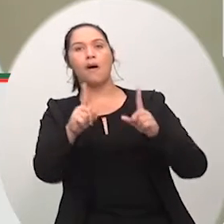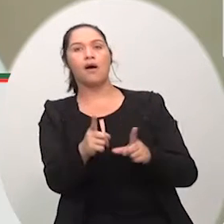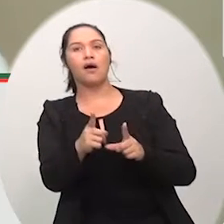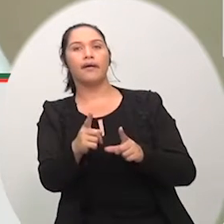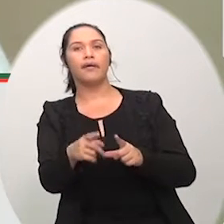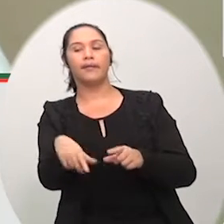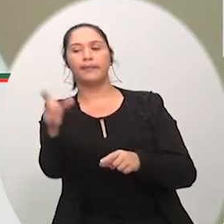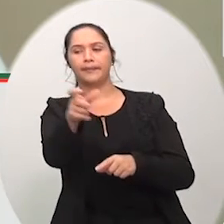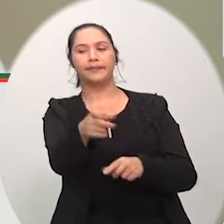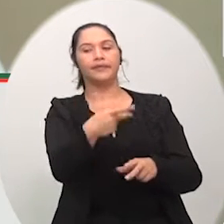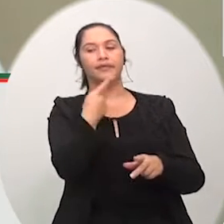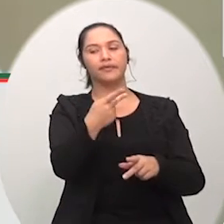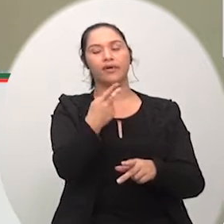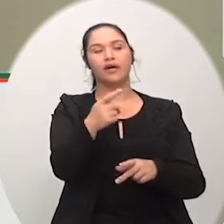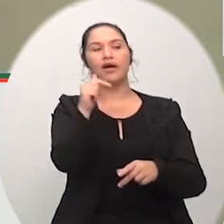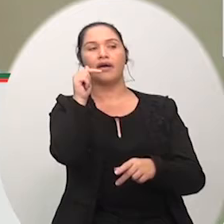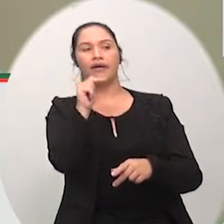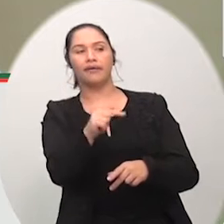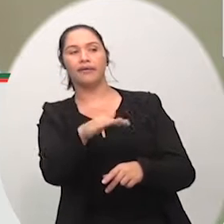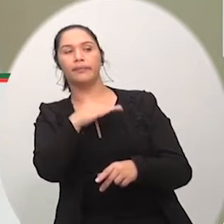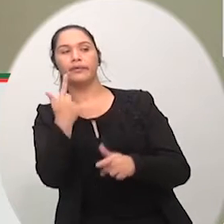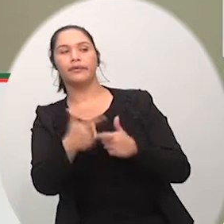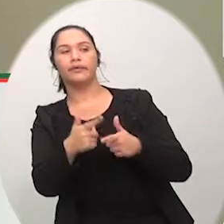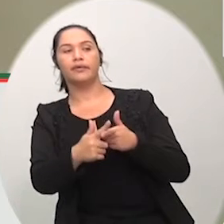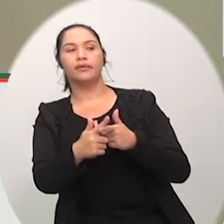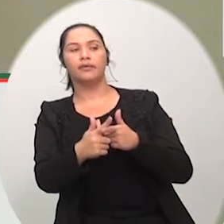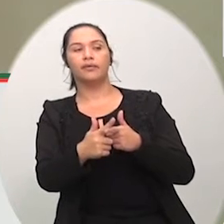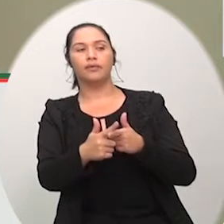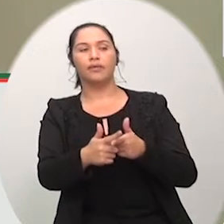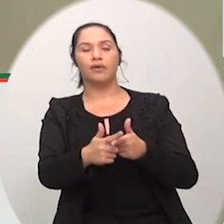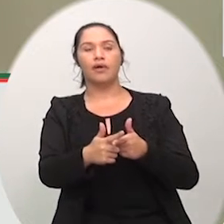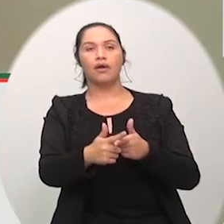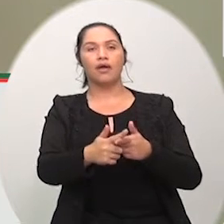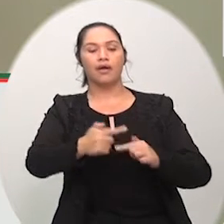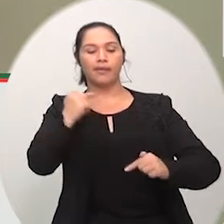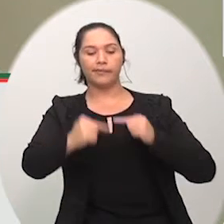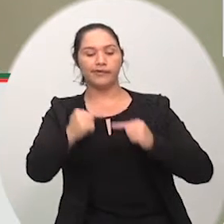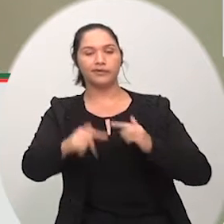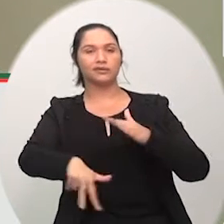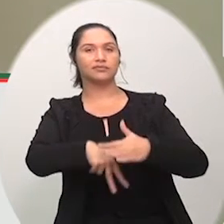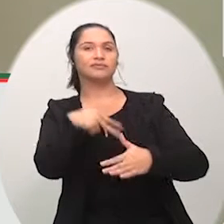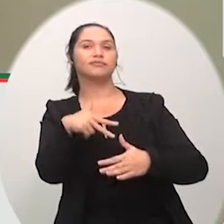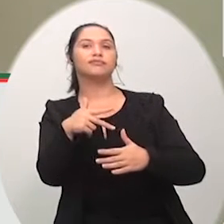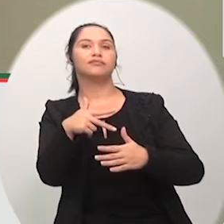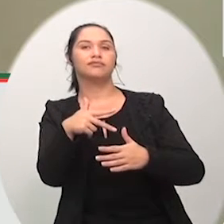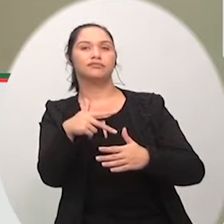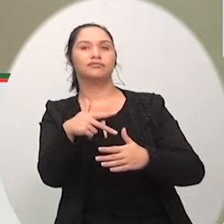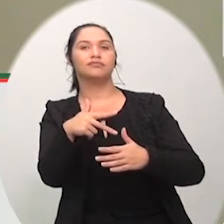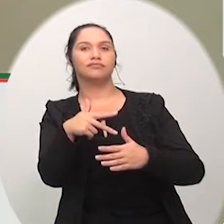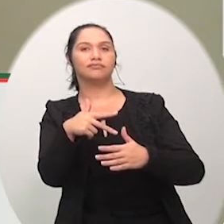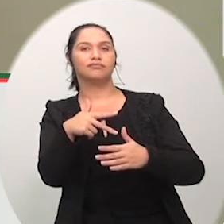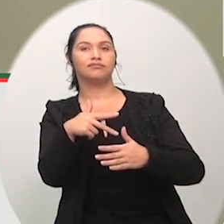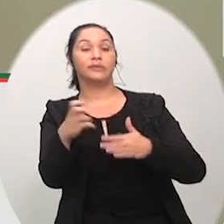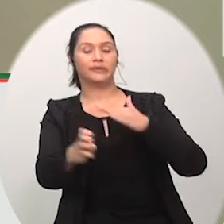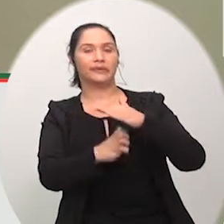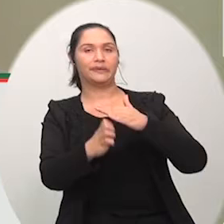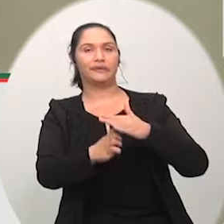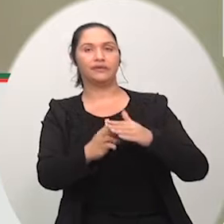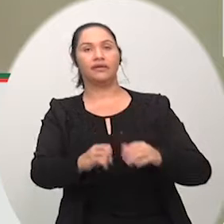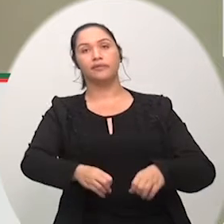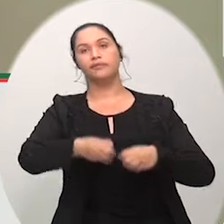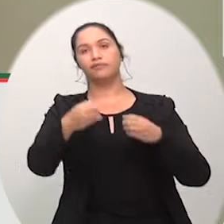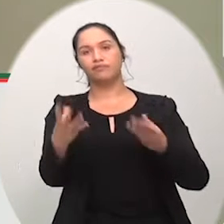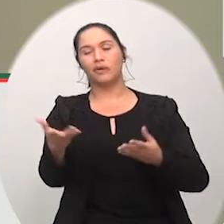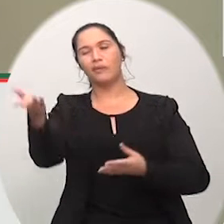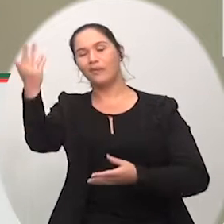não falávamos adentro, nós falávamos do sistema, a maneira como foi feita. E a maneira como foi feita, os nossos gestores erraram. E nós